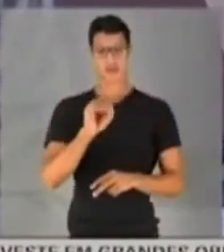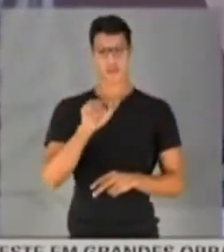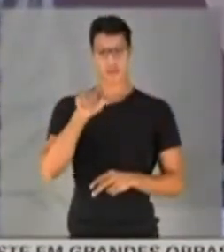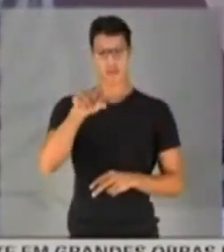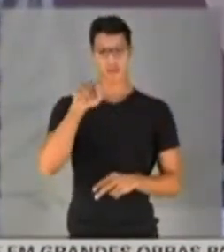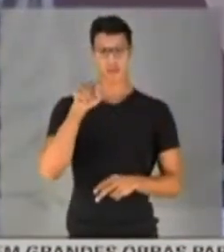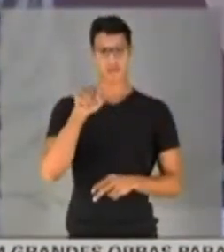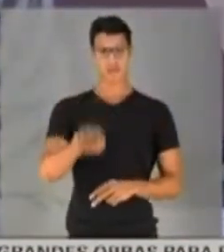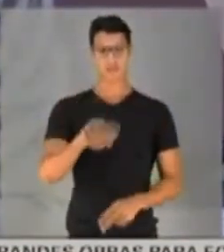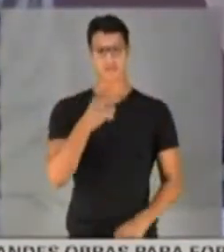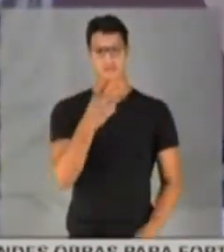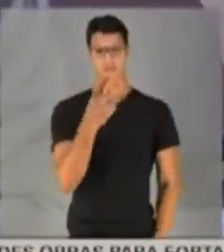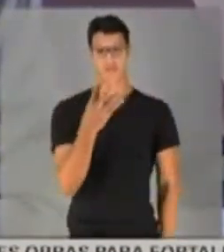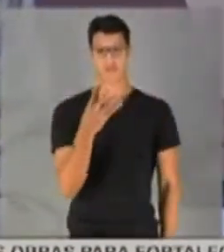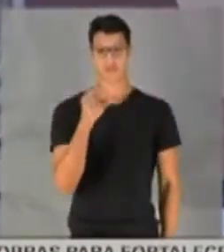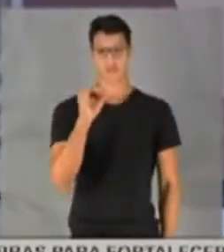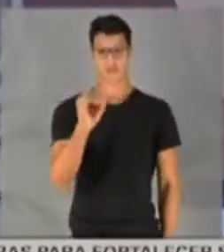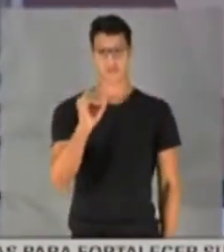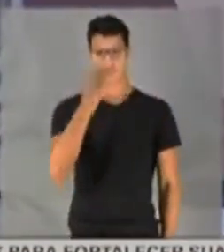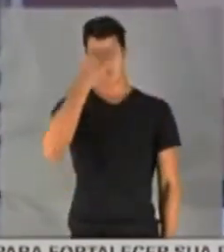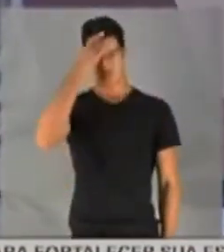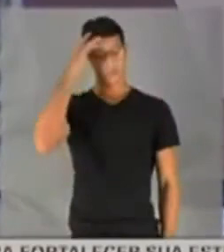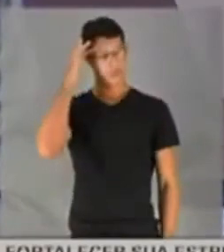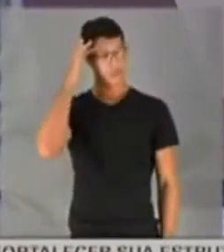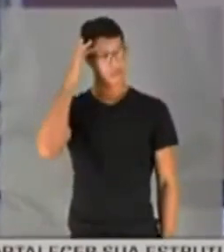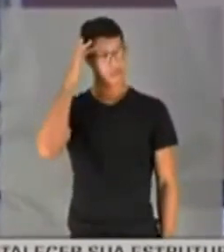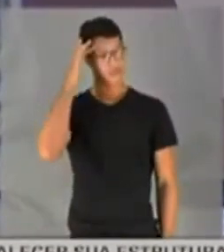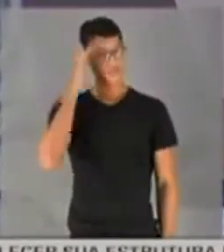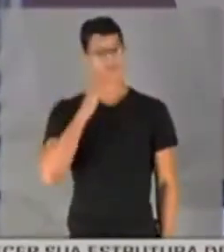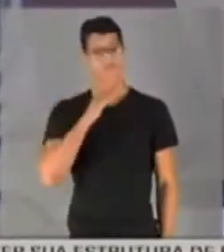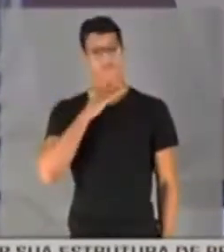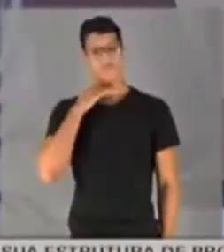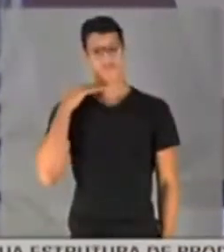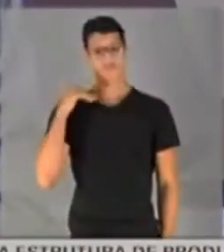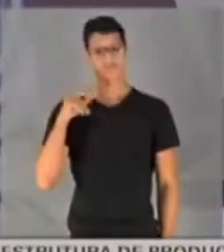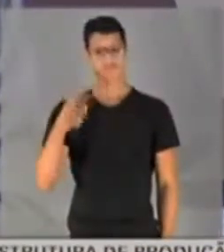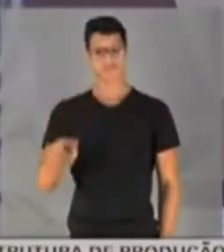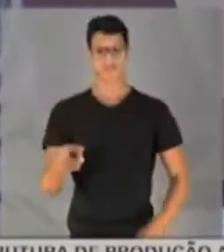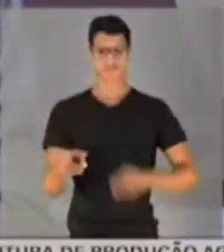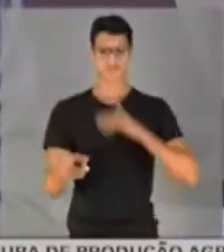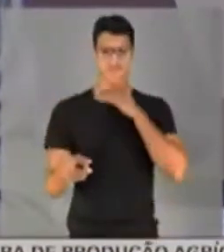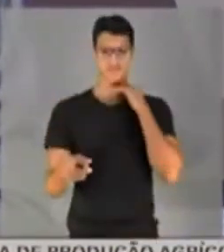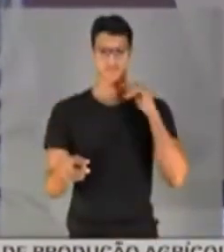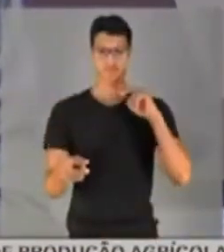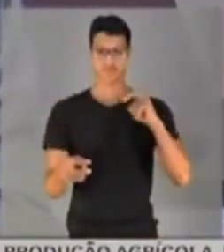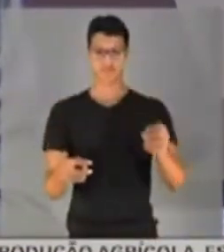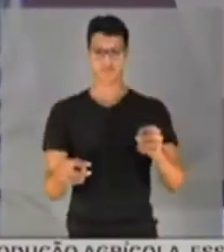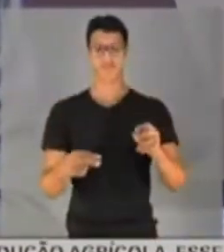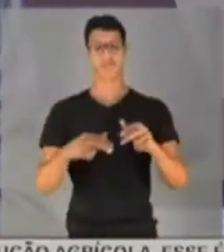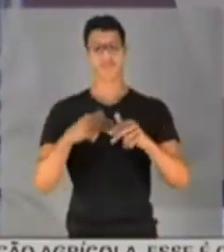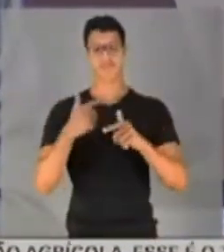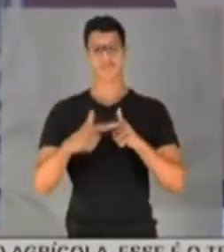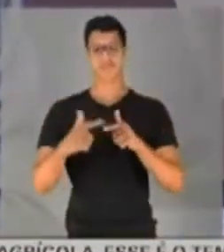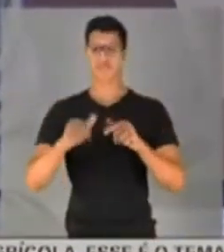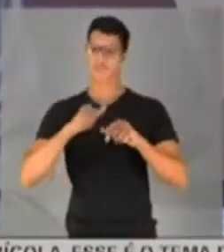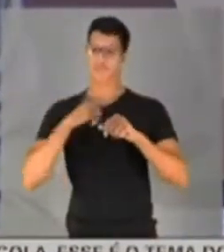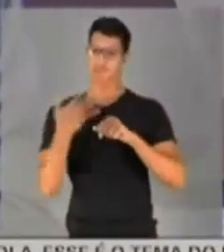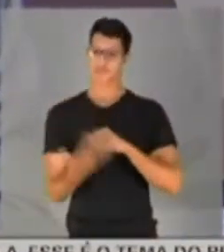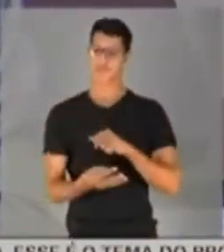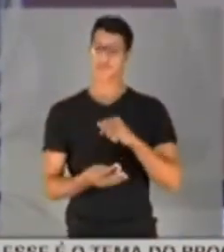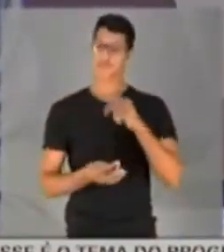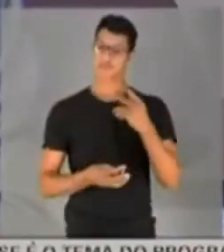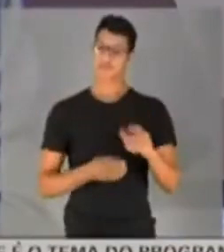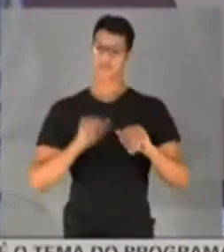.240 pessoas que morreram em consequência da pandemia